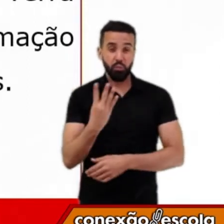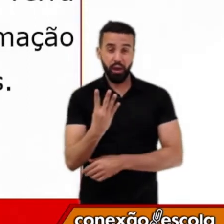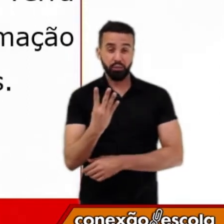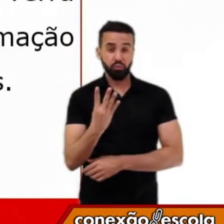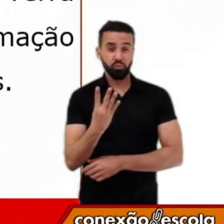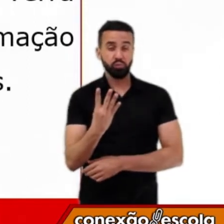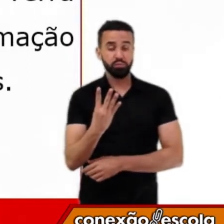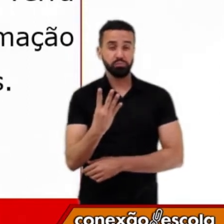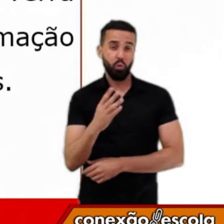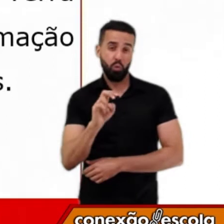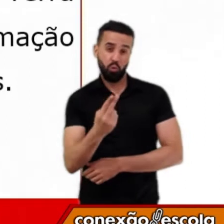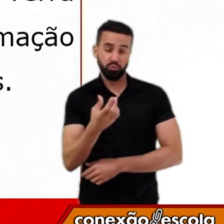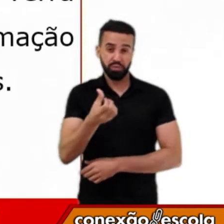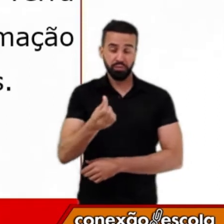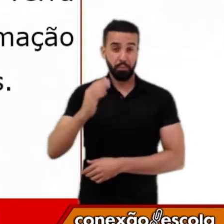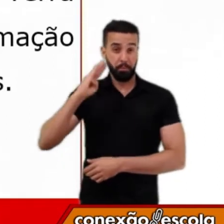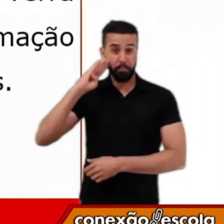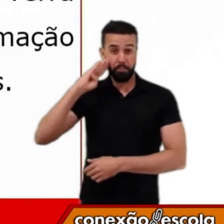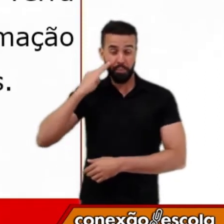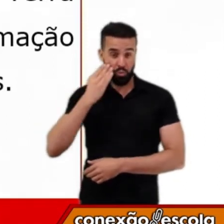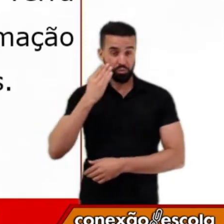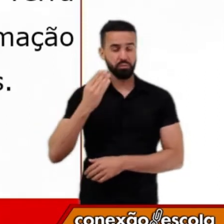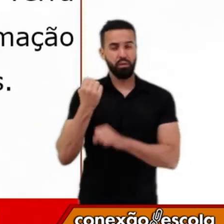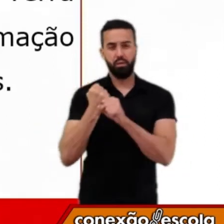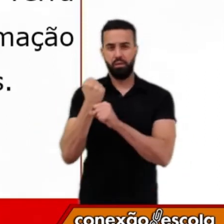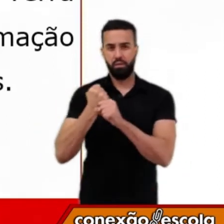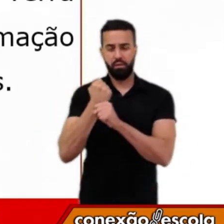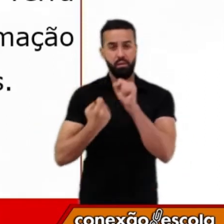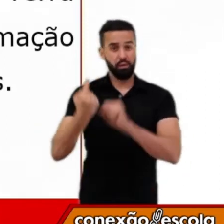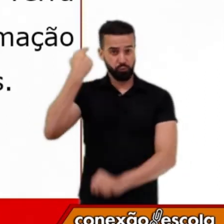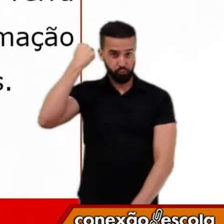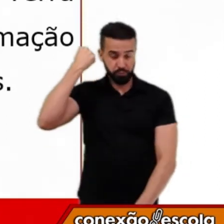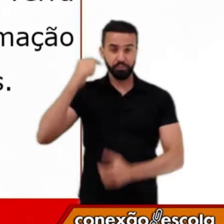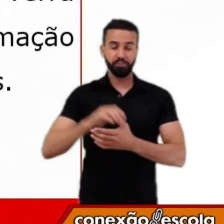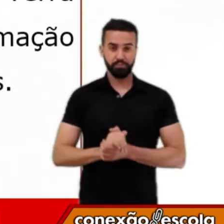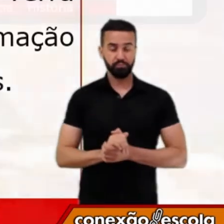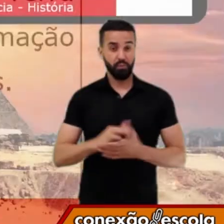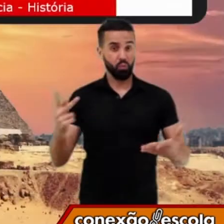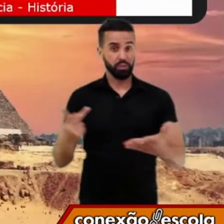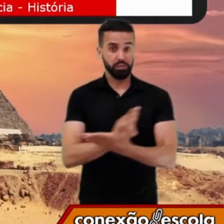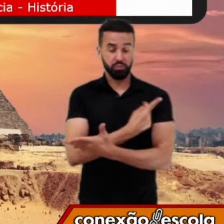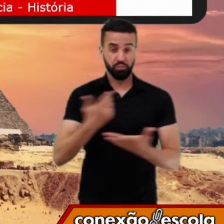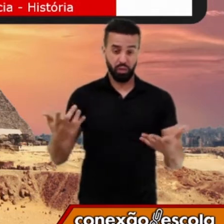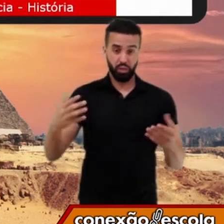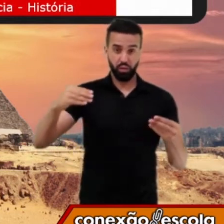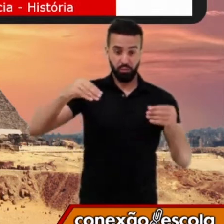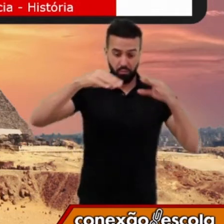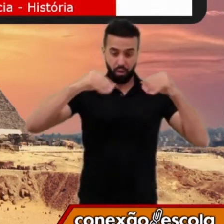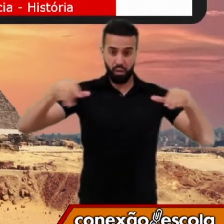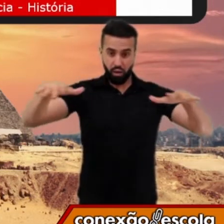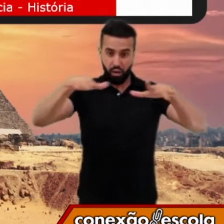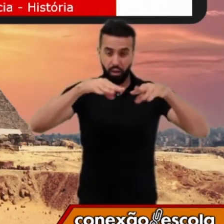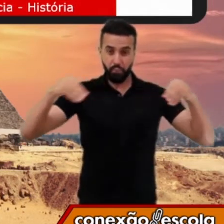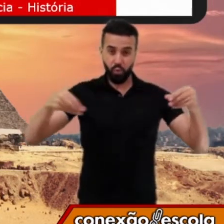6 milhões de anos e que sua formação tenha se dado a partir de partículas de poeiras e gases.